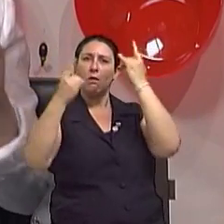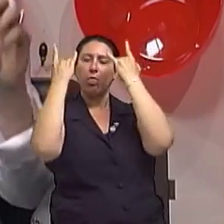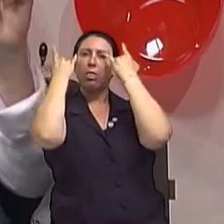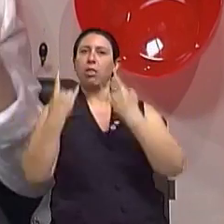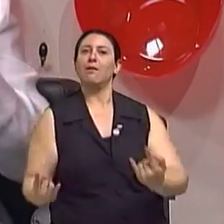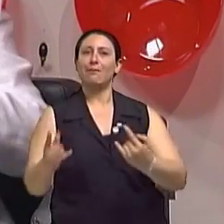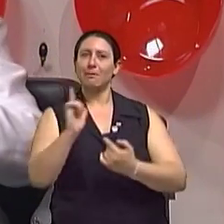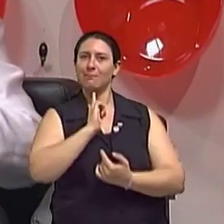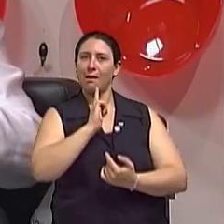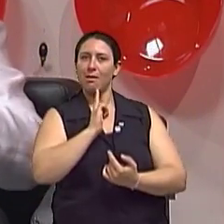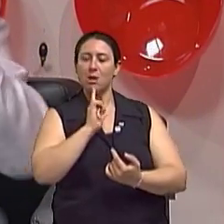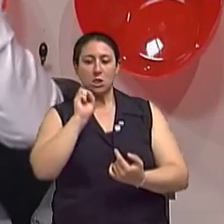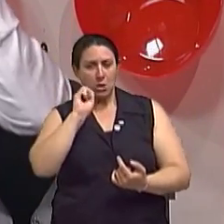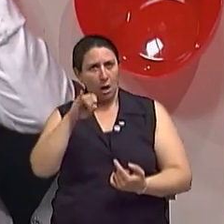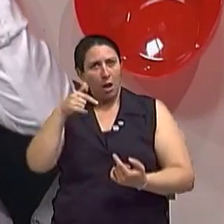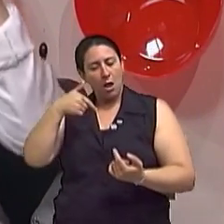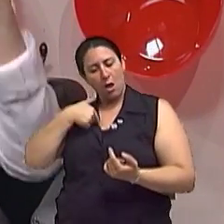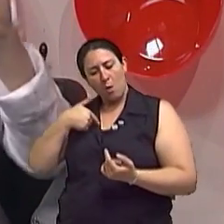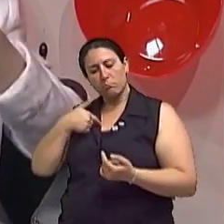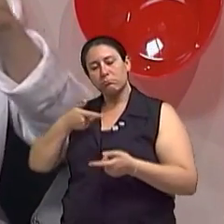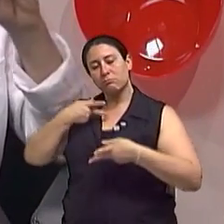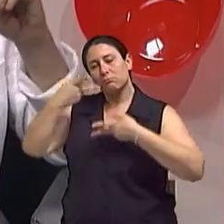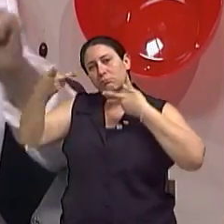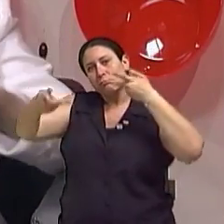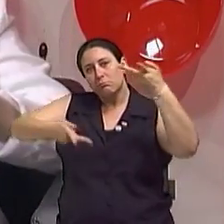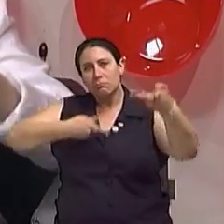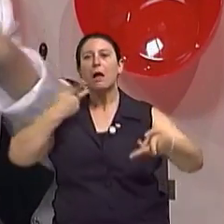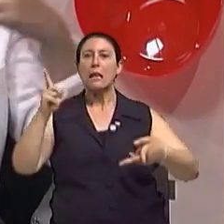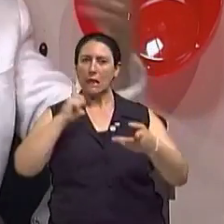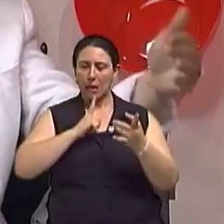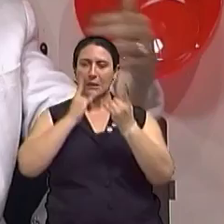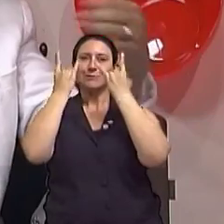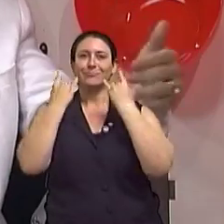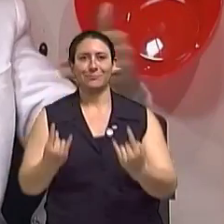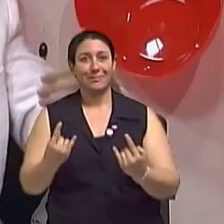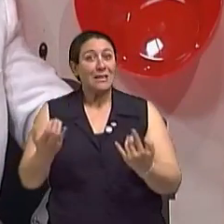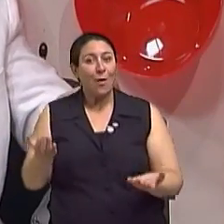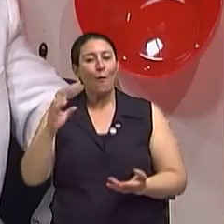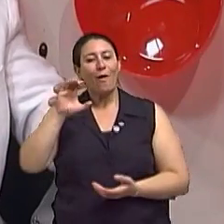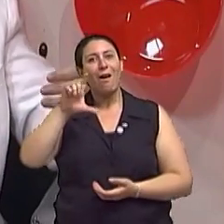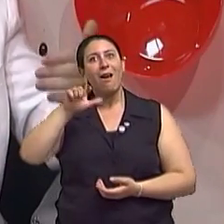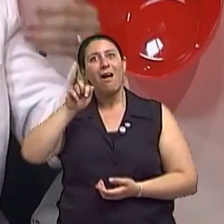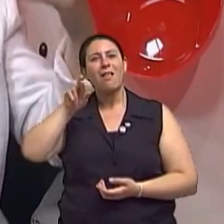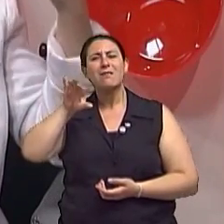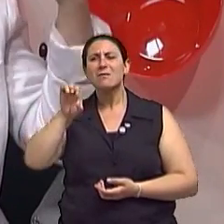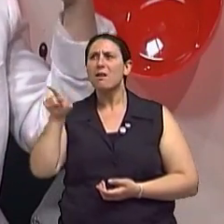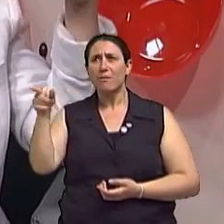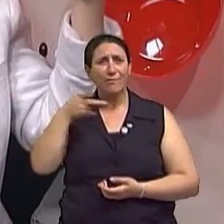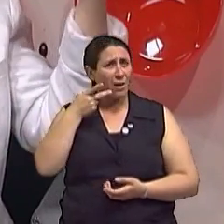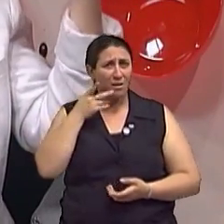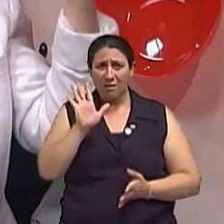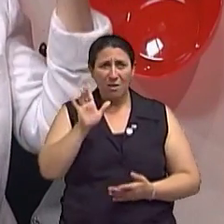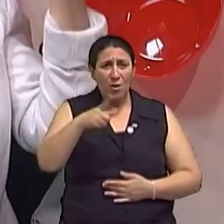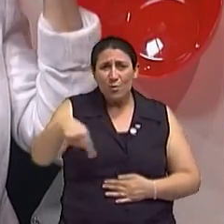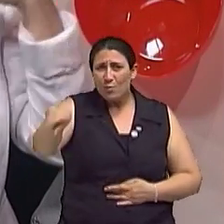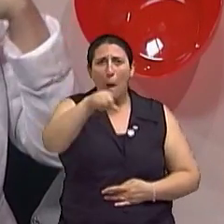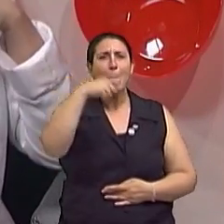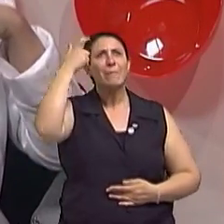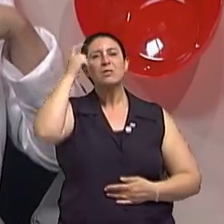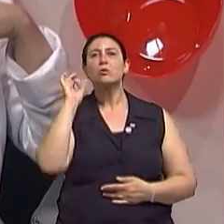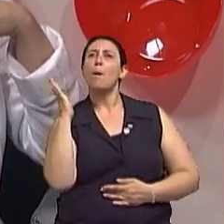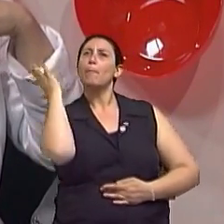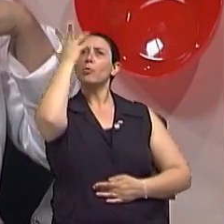Então, a Clarice, se a gente pensar, não dá para dizer que ela fala da mulher da moda como a gente fala hoje. Ela diz, olha, você tem outros